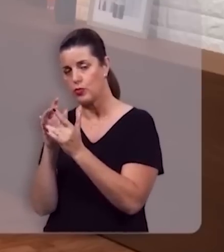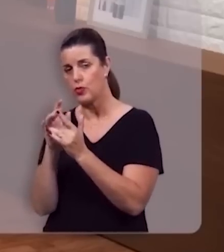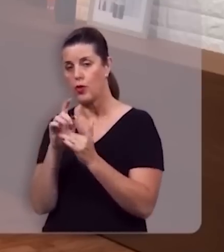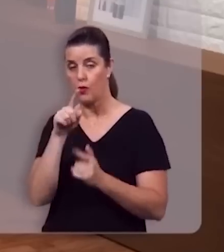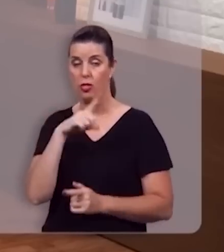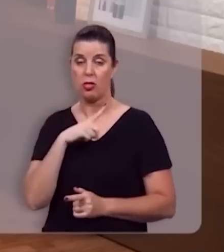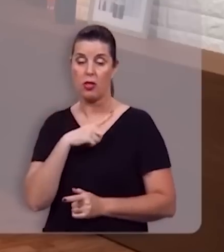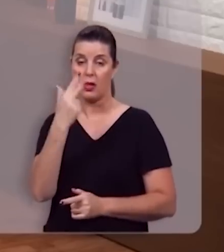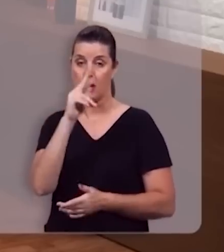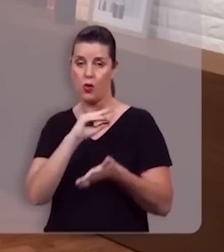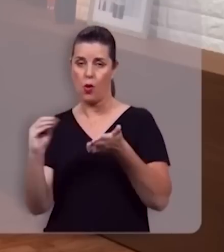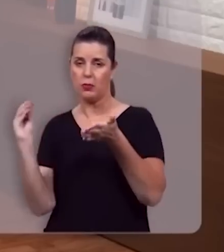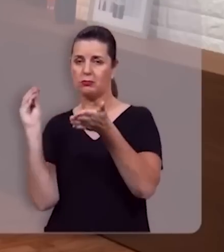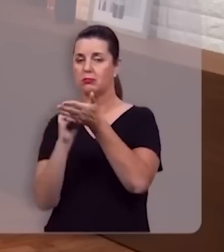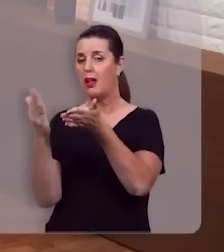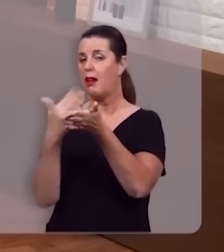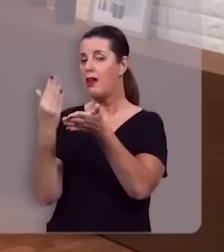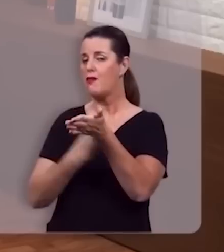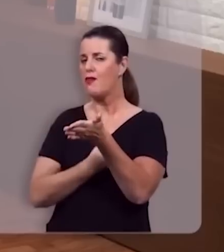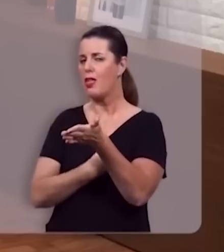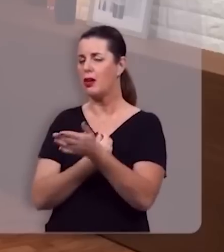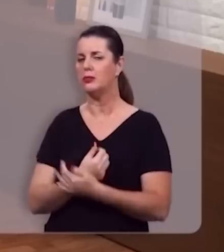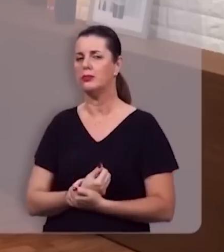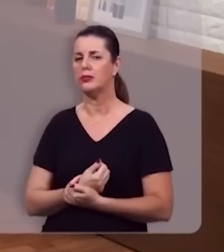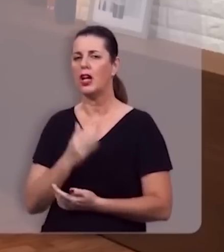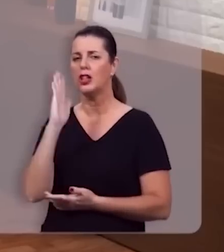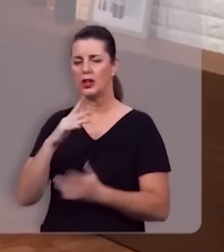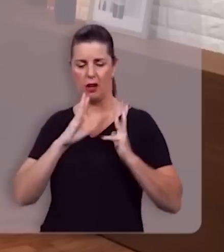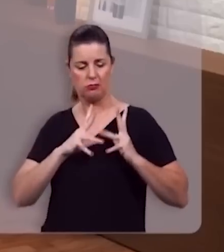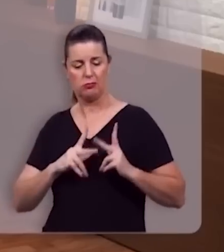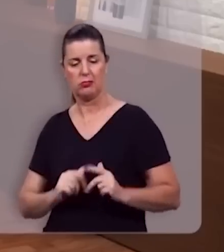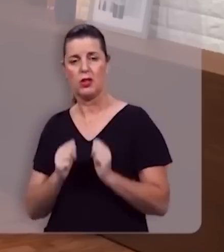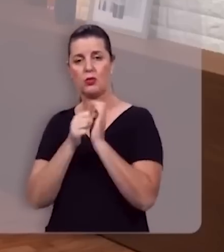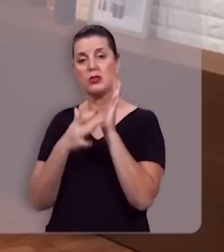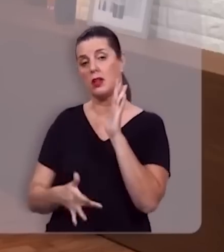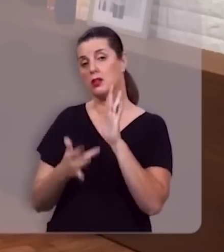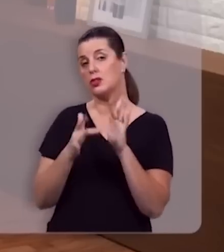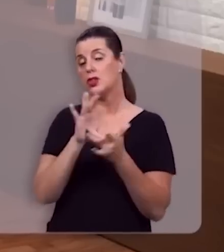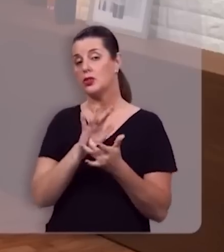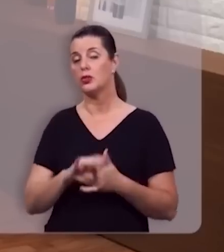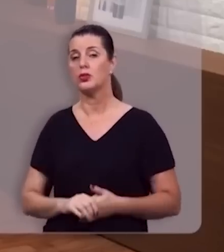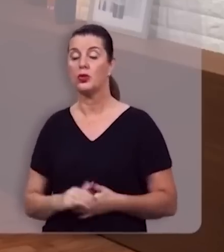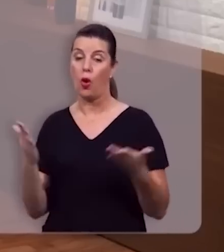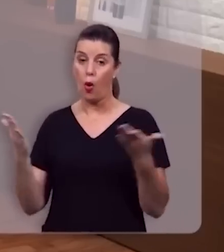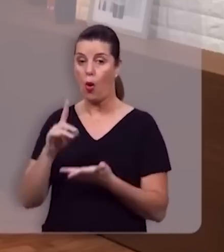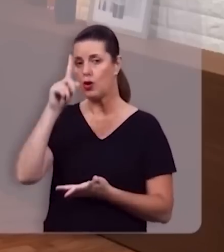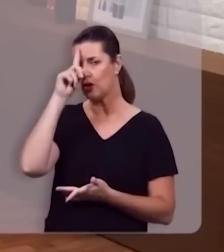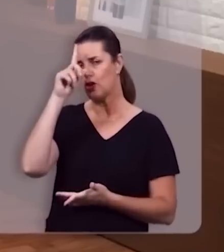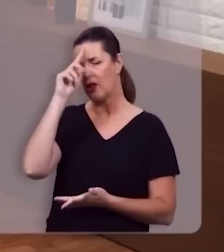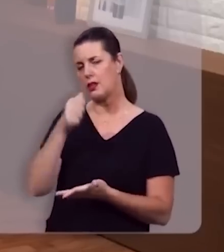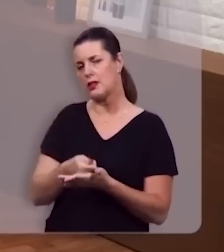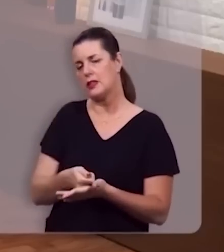Você tem o seu nome escrito no livro da vida? Você já foi lavado no sangue do Cordeiro? Hoje é o dia da sua